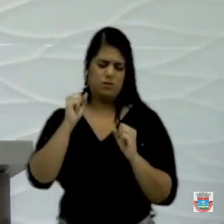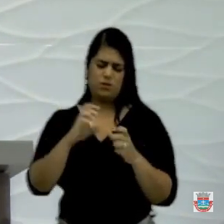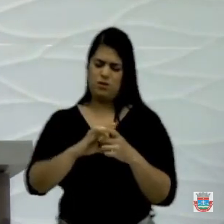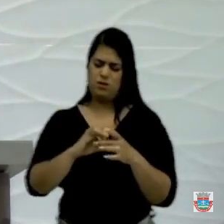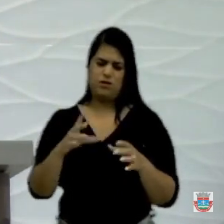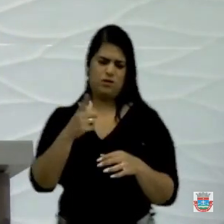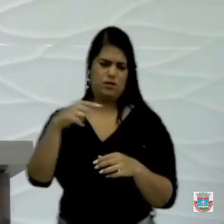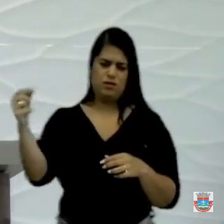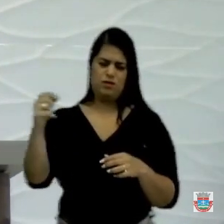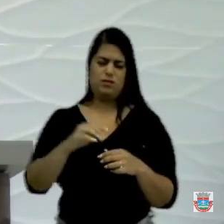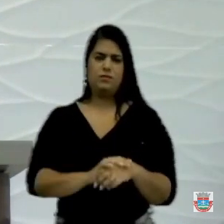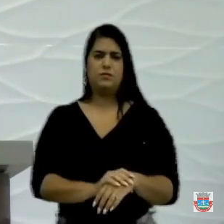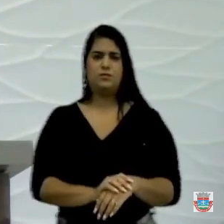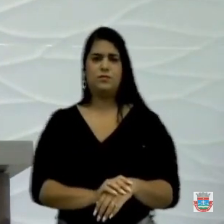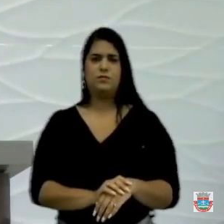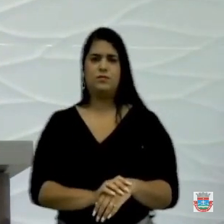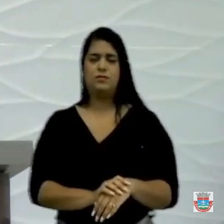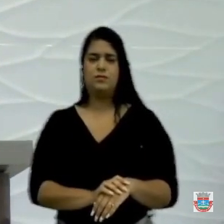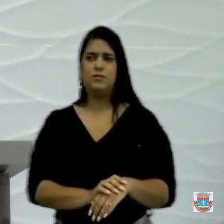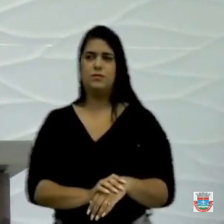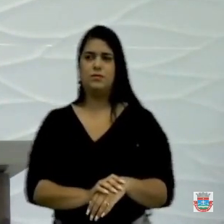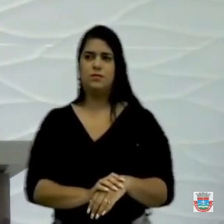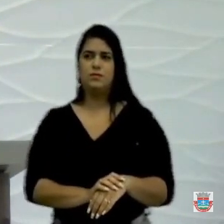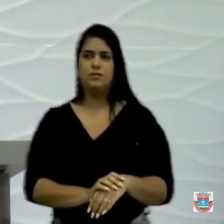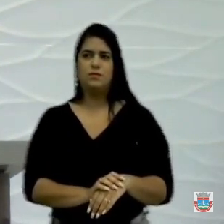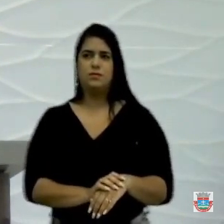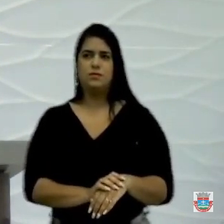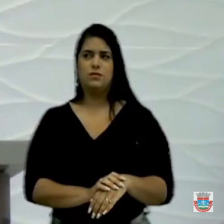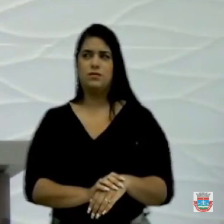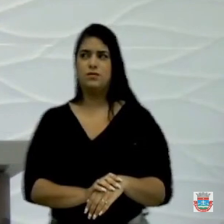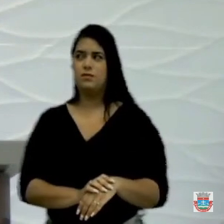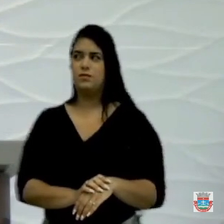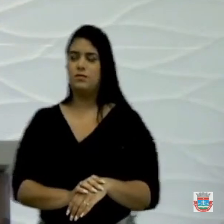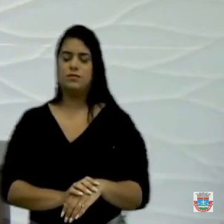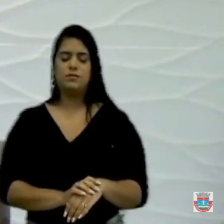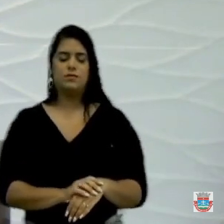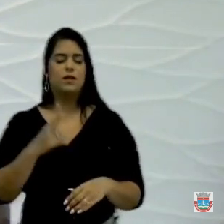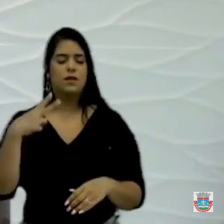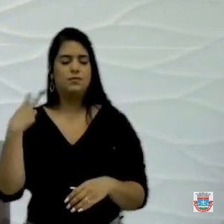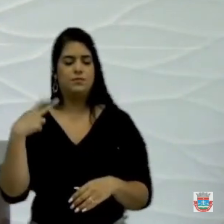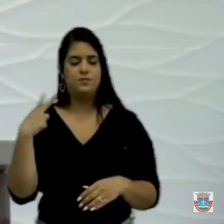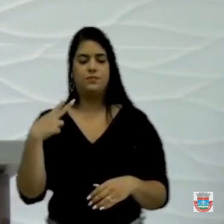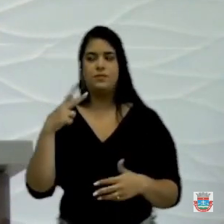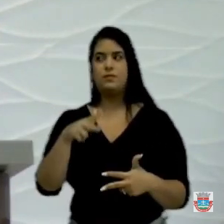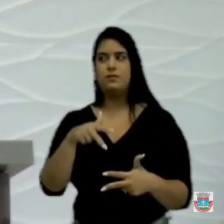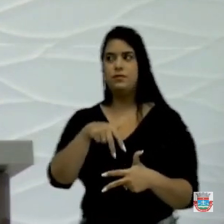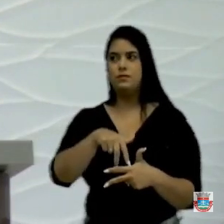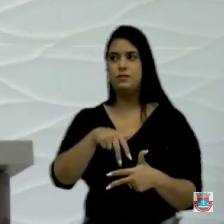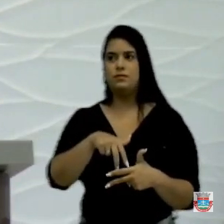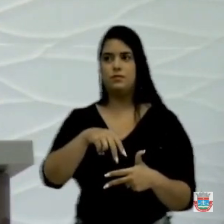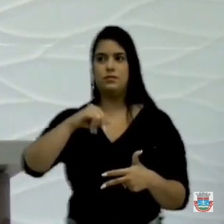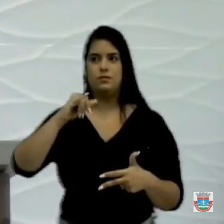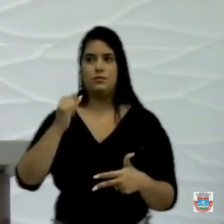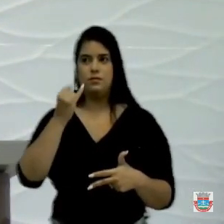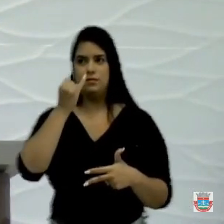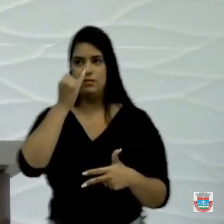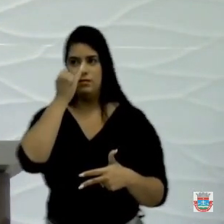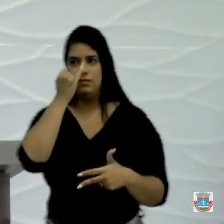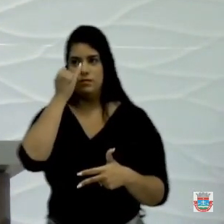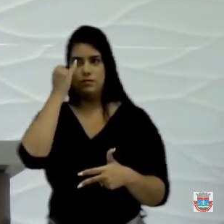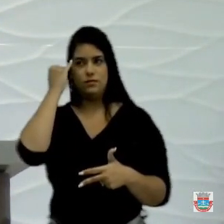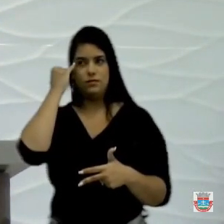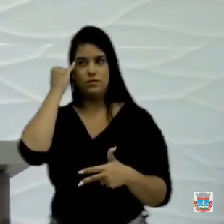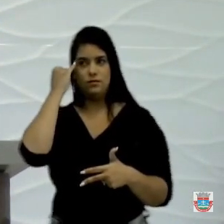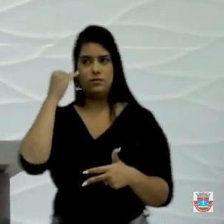se arretirar. Pode se arretirar. a lista, o vereador, por favor. A vereadora está na tribuna. O vereador Júnior do Sindicato, o vereador Pezinho, a vereadora está na